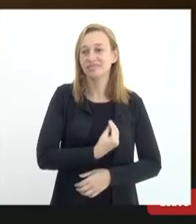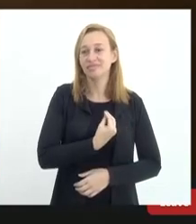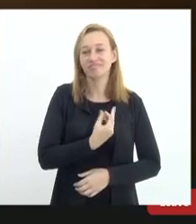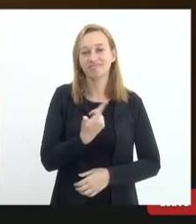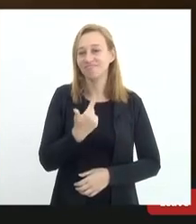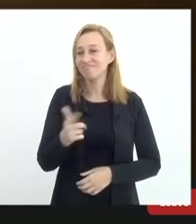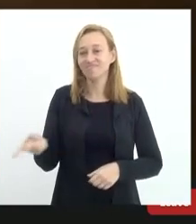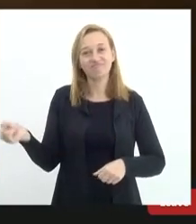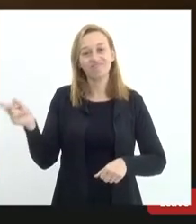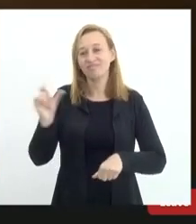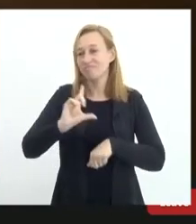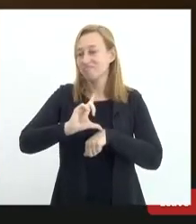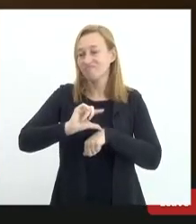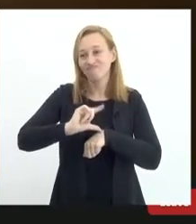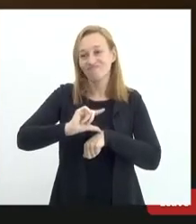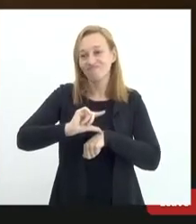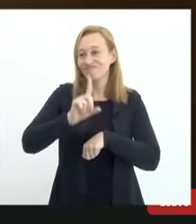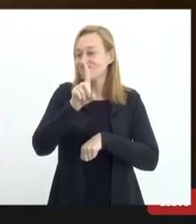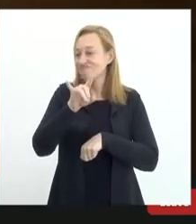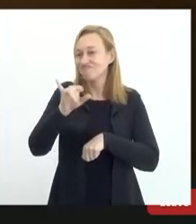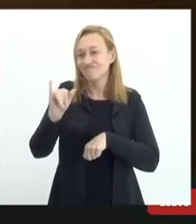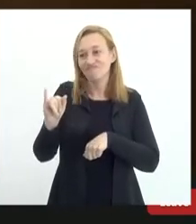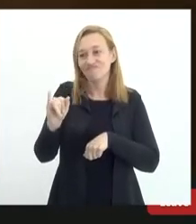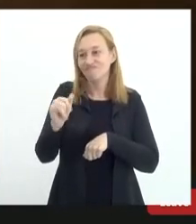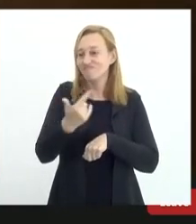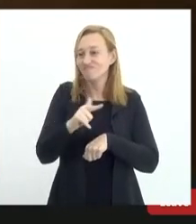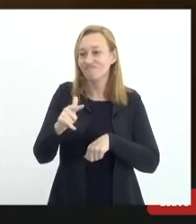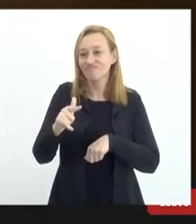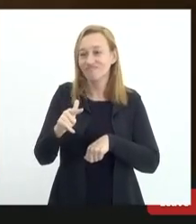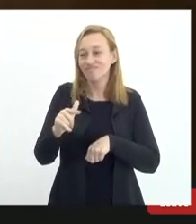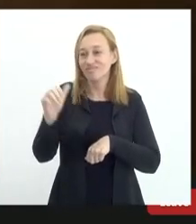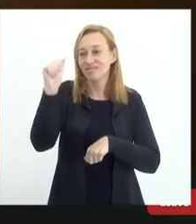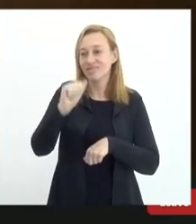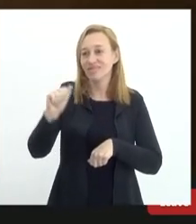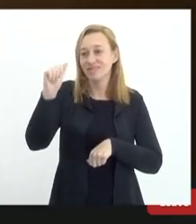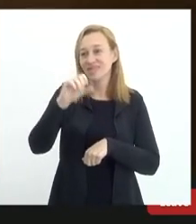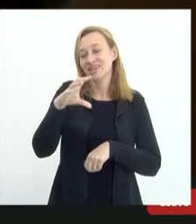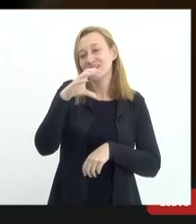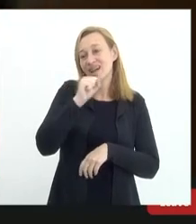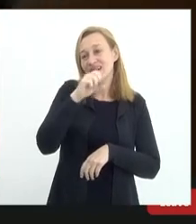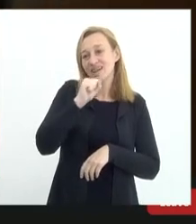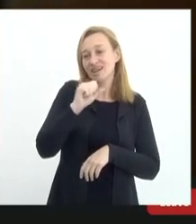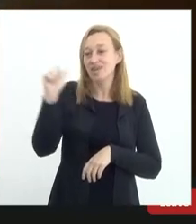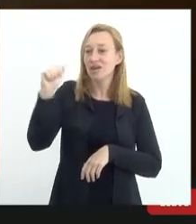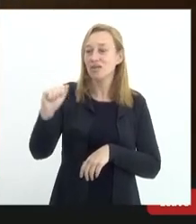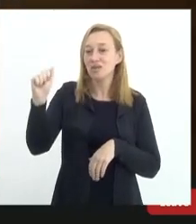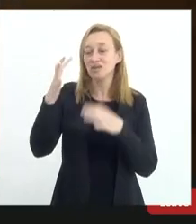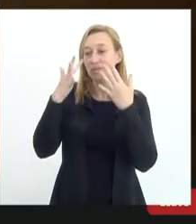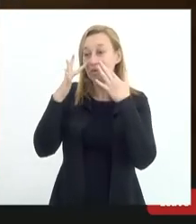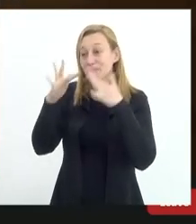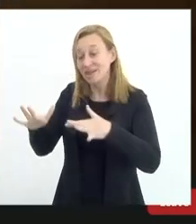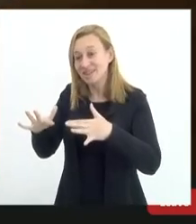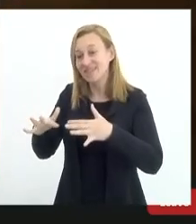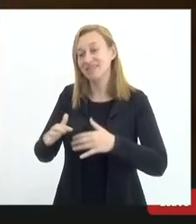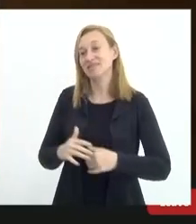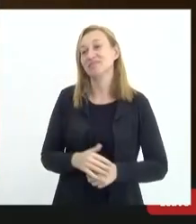horário não tem dia e não tem agosto laranja o agosto só para chamar atenção